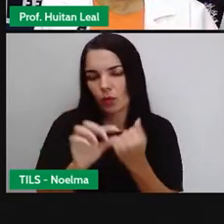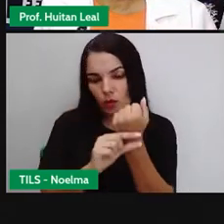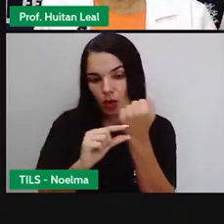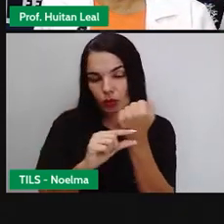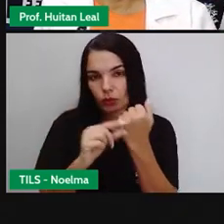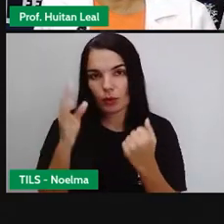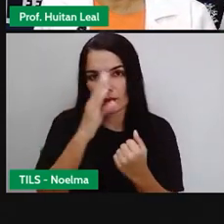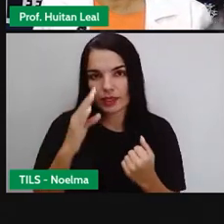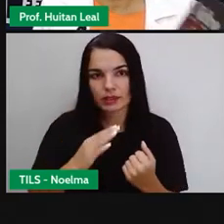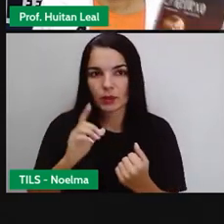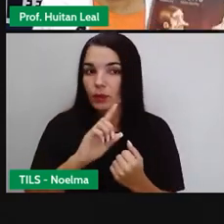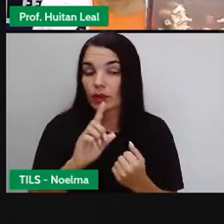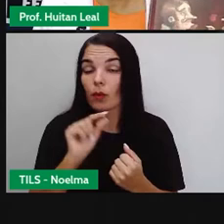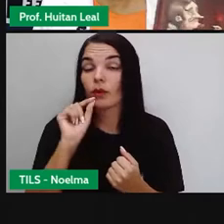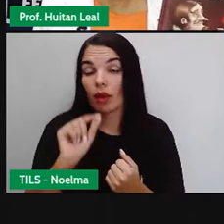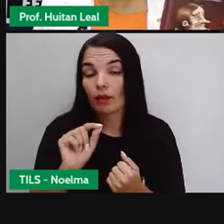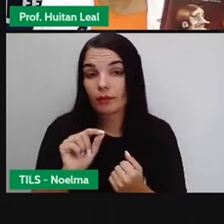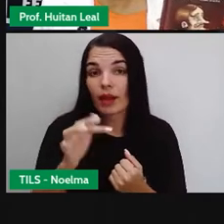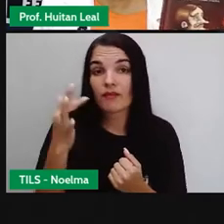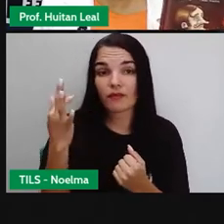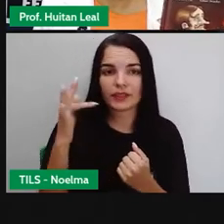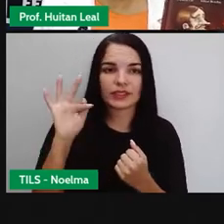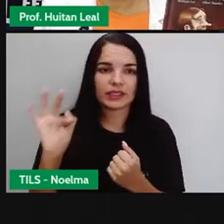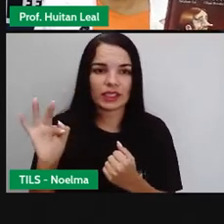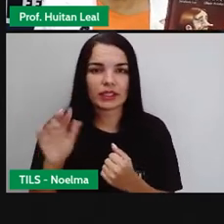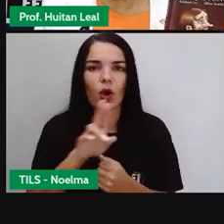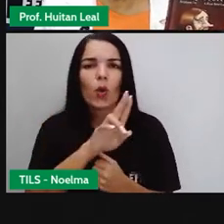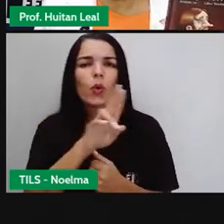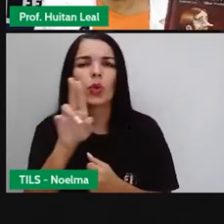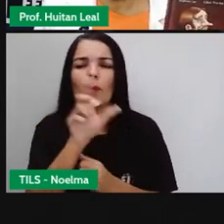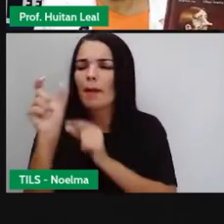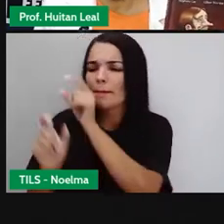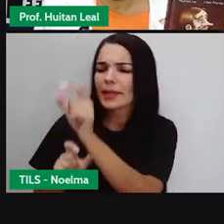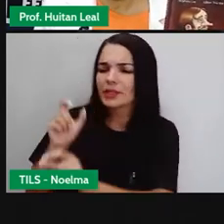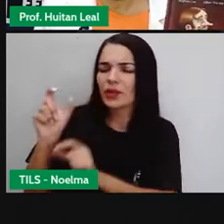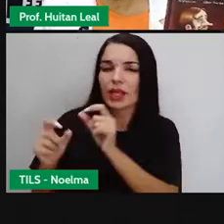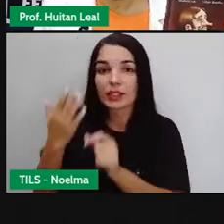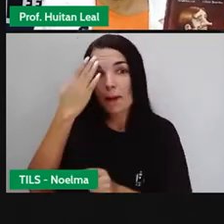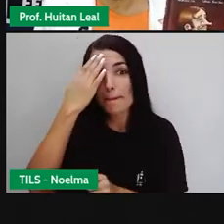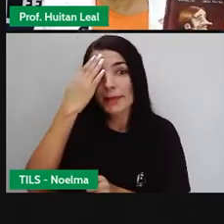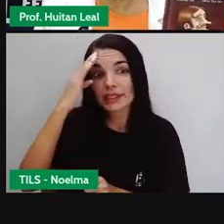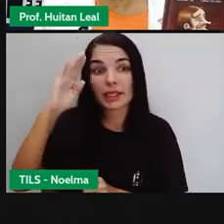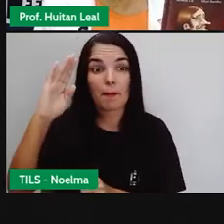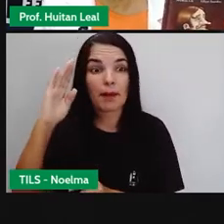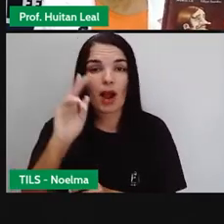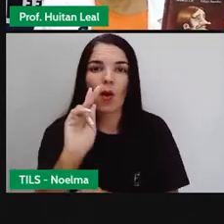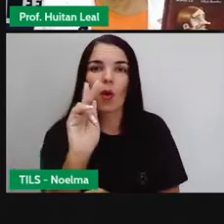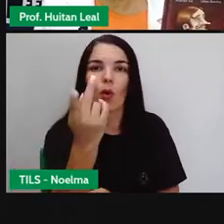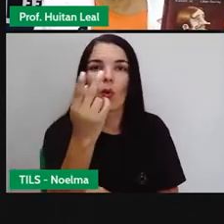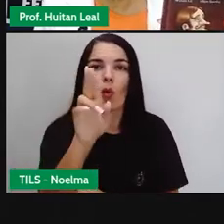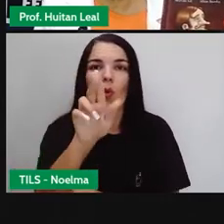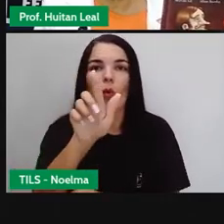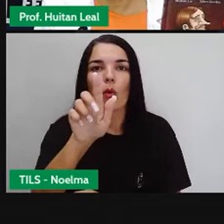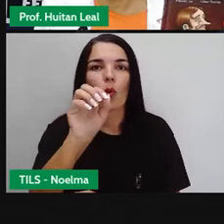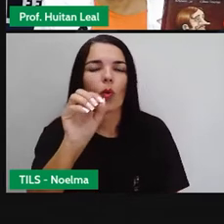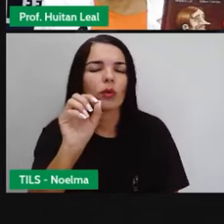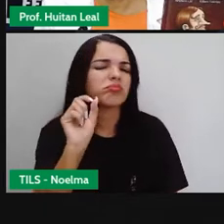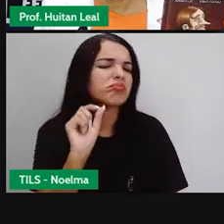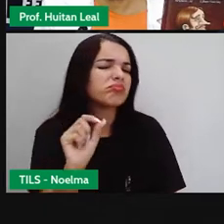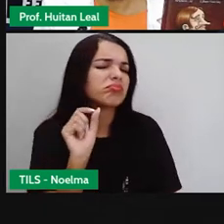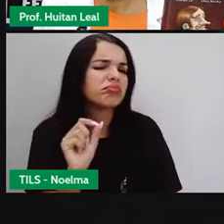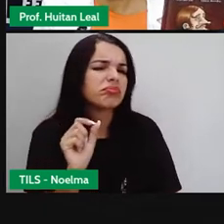Hugo é um personagem muito orgulhoso. Ele desenha de todas as pessoas